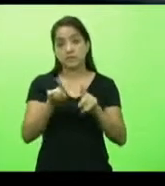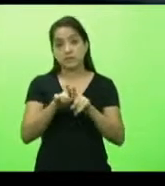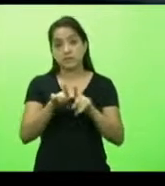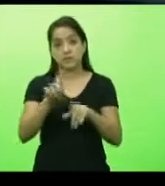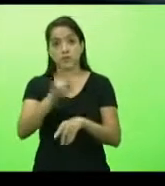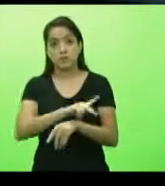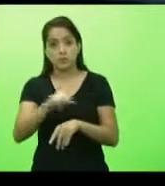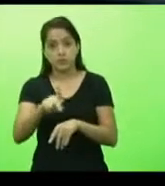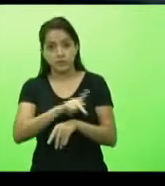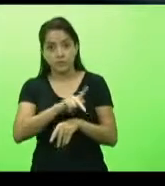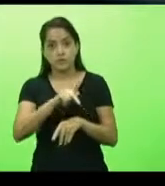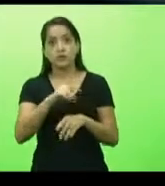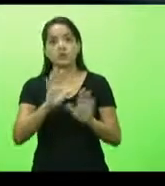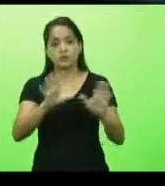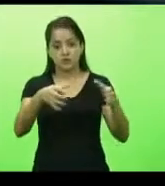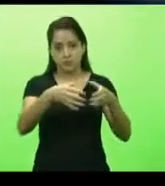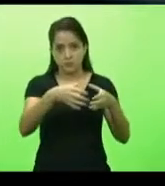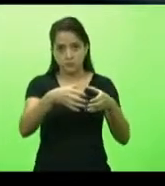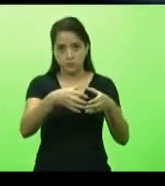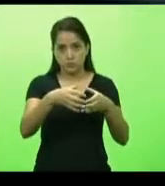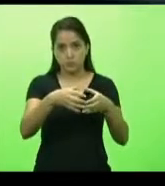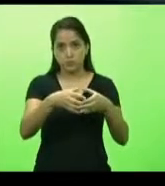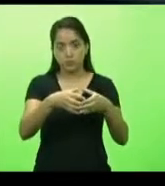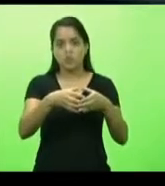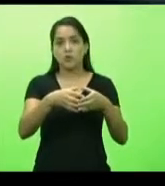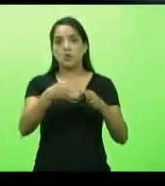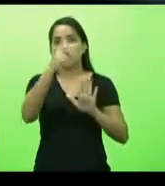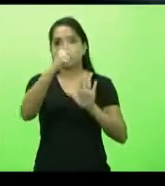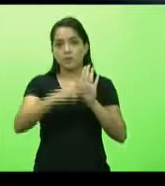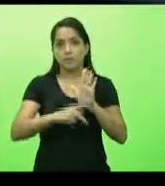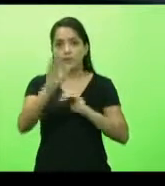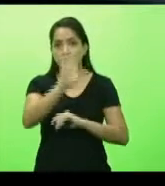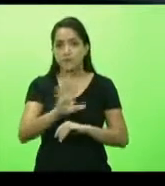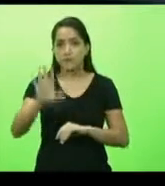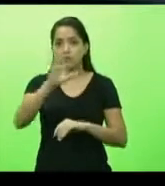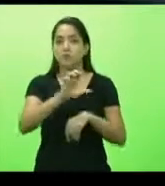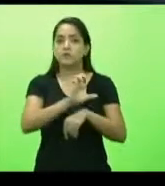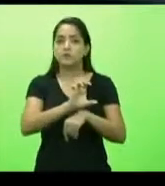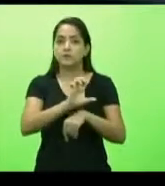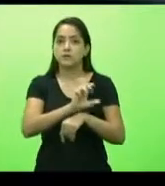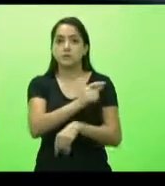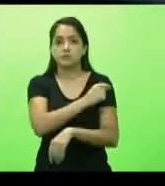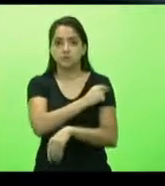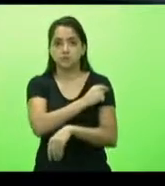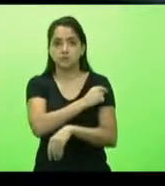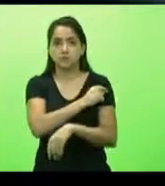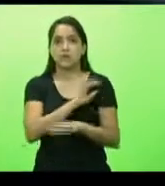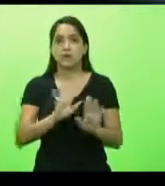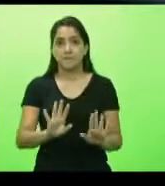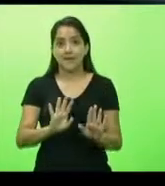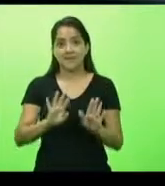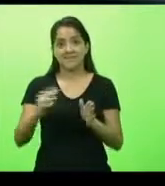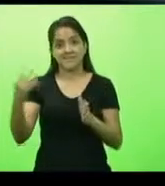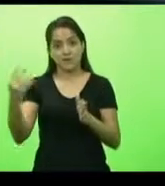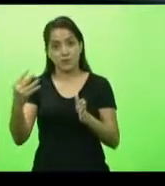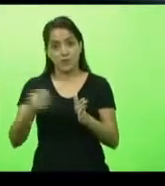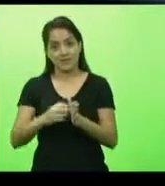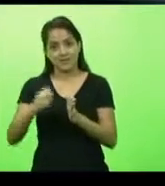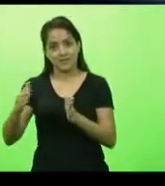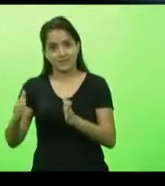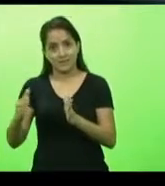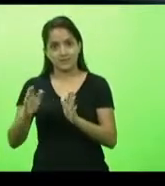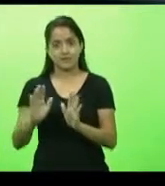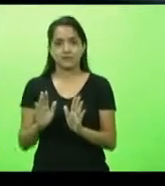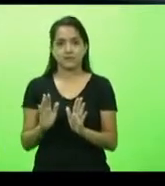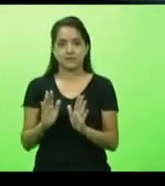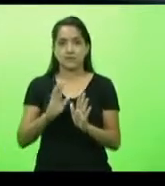estão incluídos no plano nacional e no plano estadual de imunização, mas na quarta fase. Ora, se eles